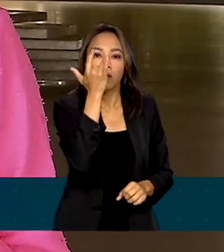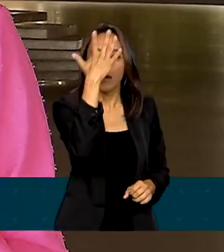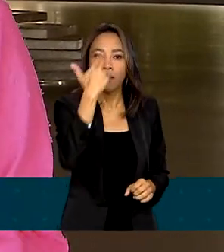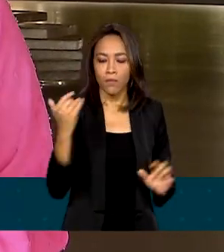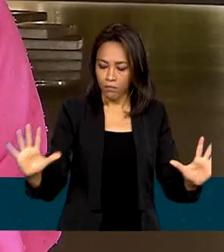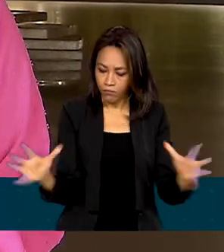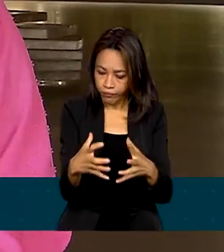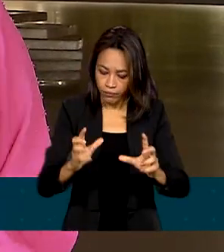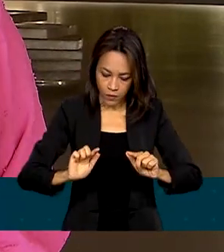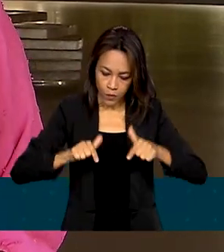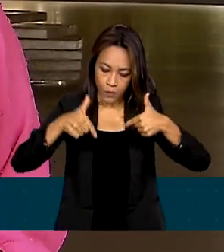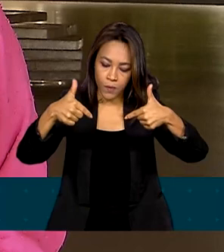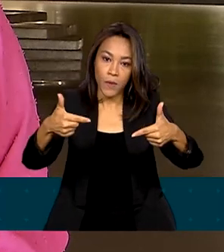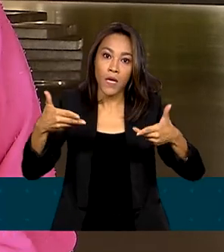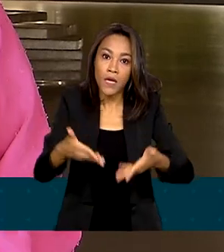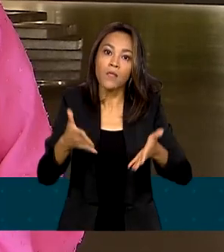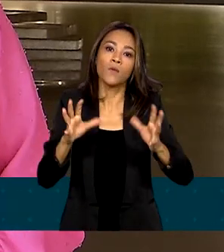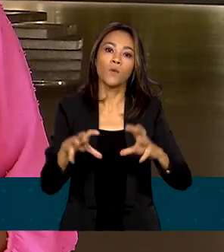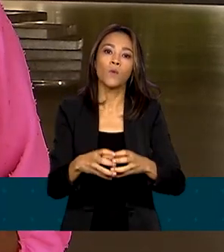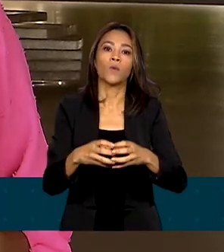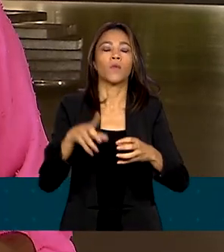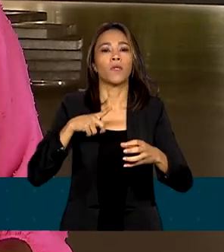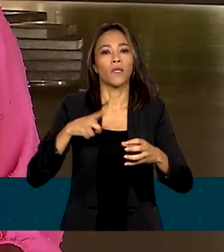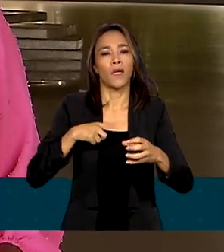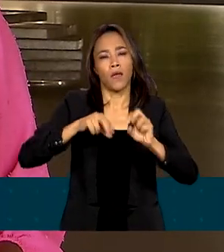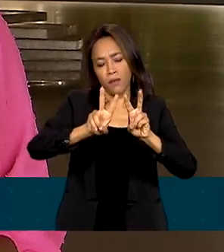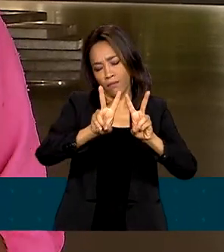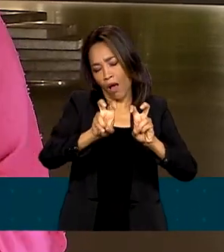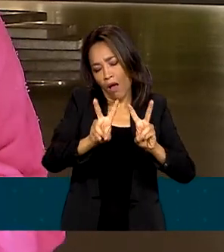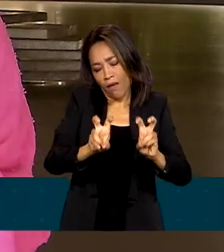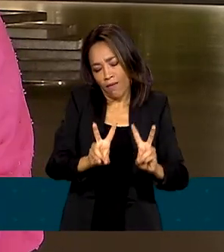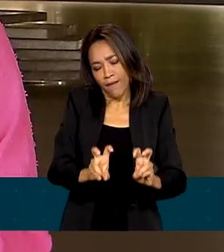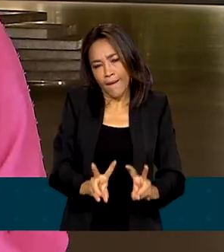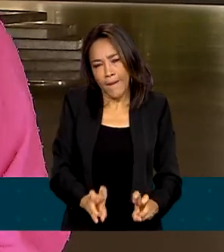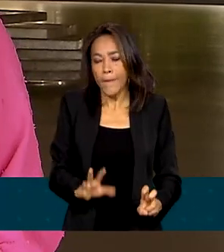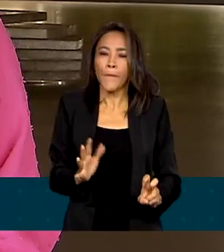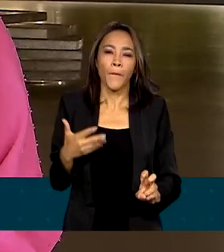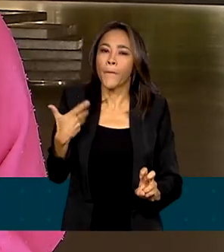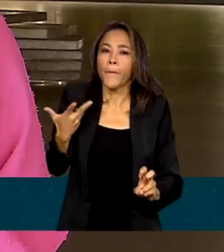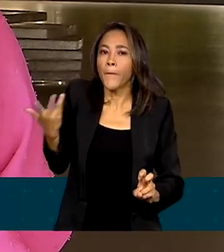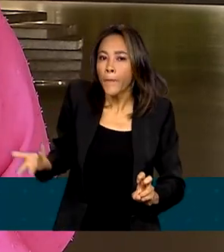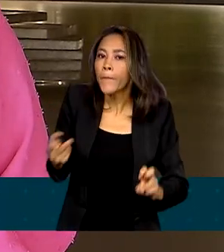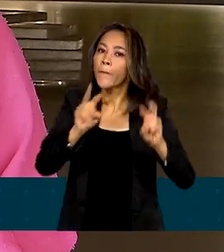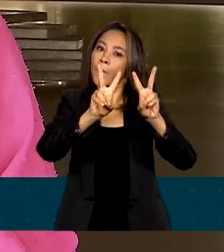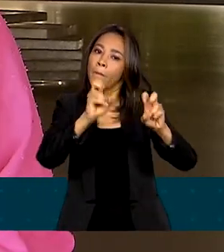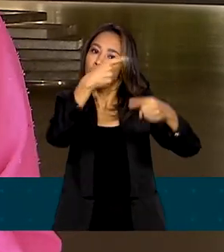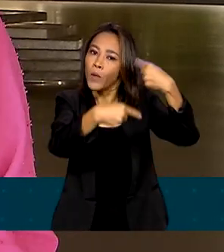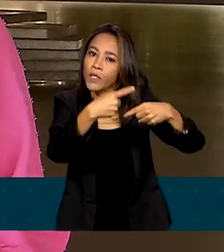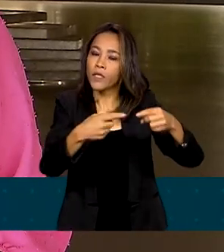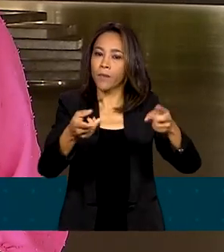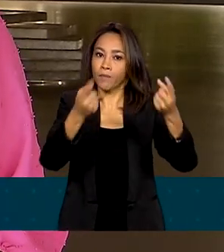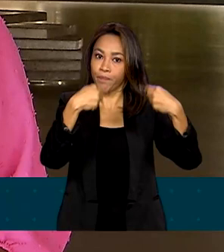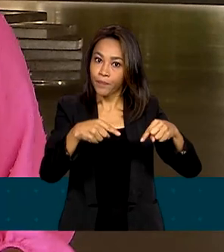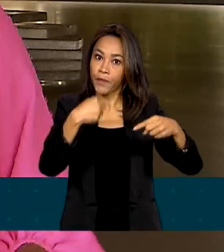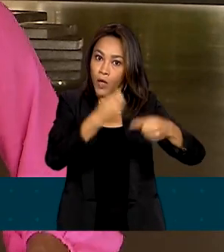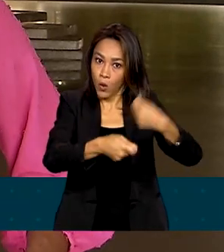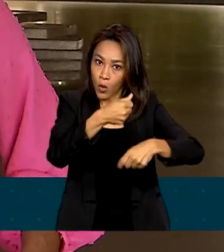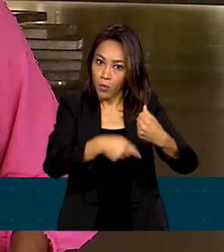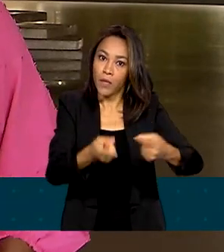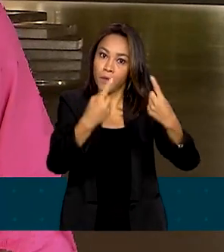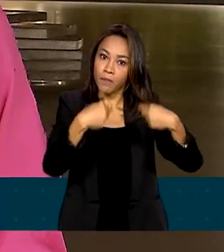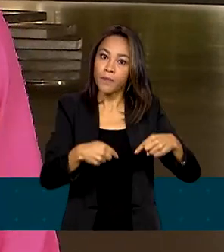o trabalho, a COSBAN tem 12 subcomissões temáticas, entre elas, política, econômico-comercial,